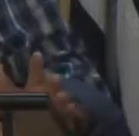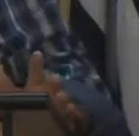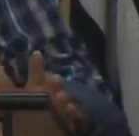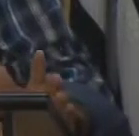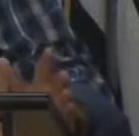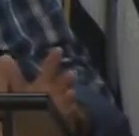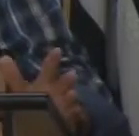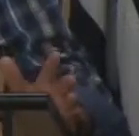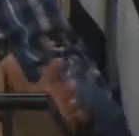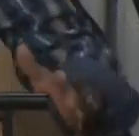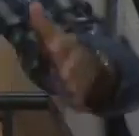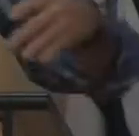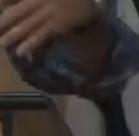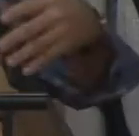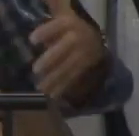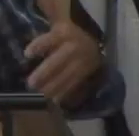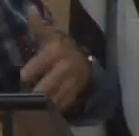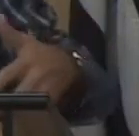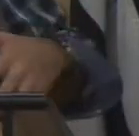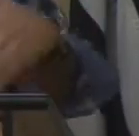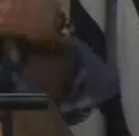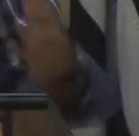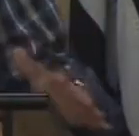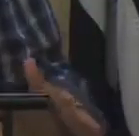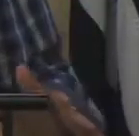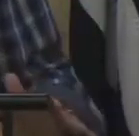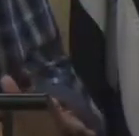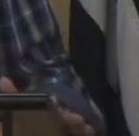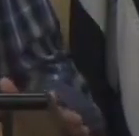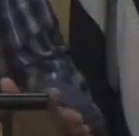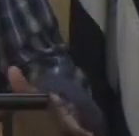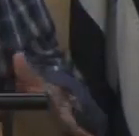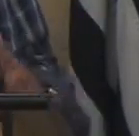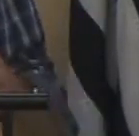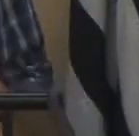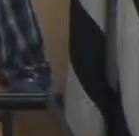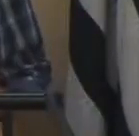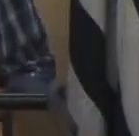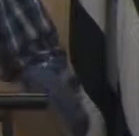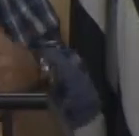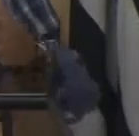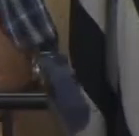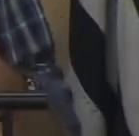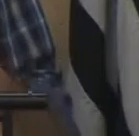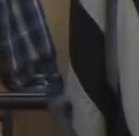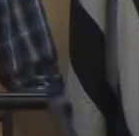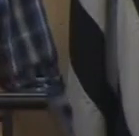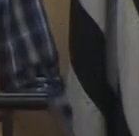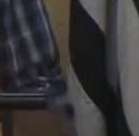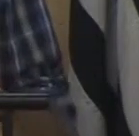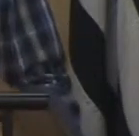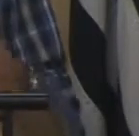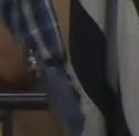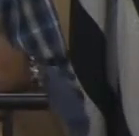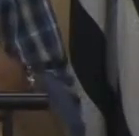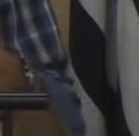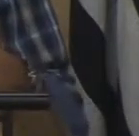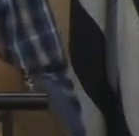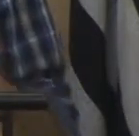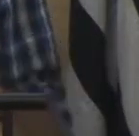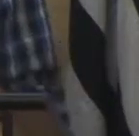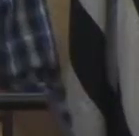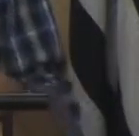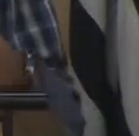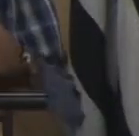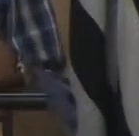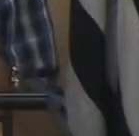recorrer à justiça e seja feito depósito em juízo então eu peço por favor senhores vereadores coloquem a mão na